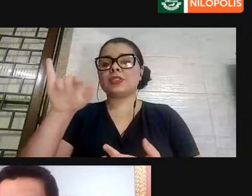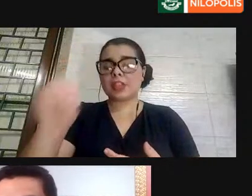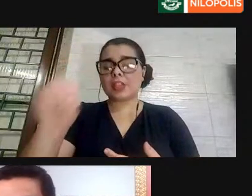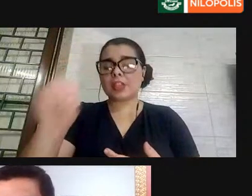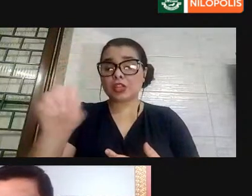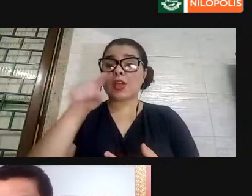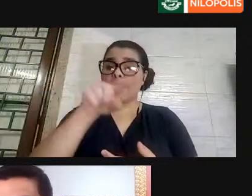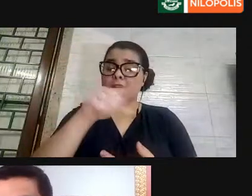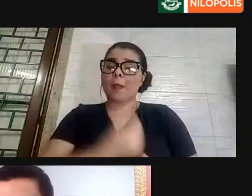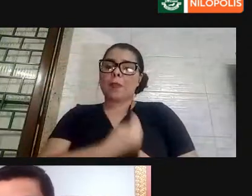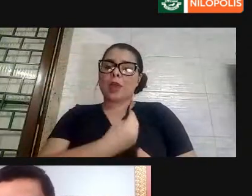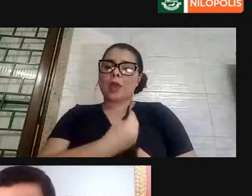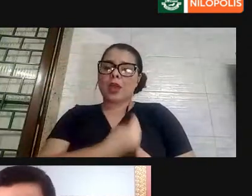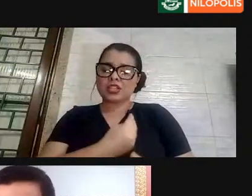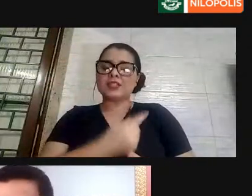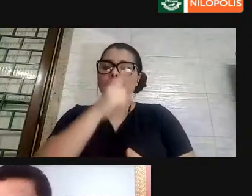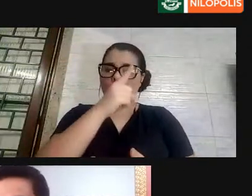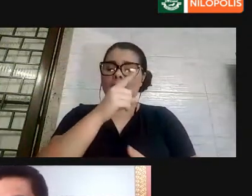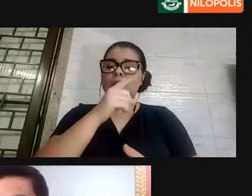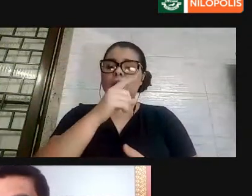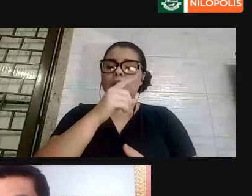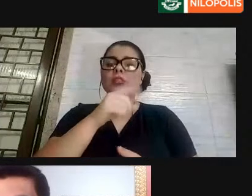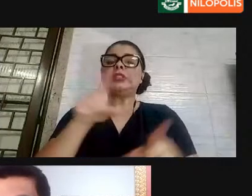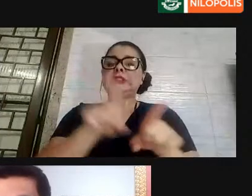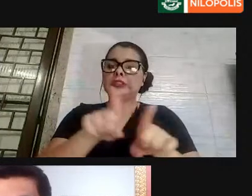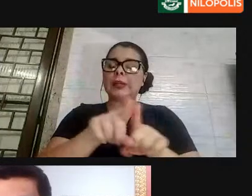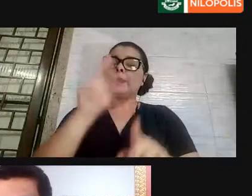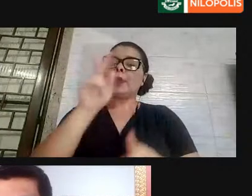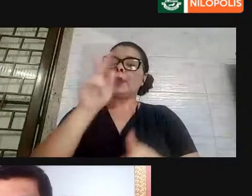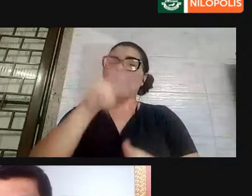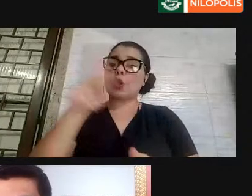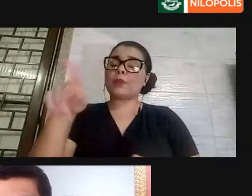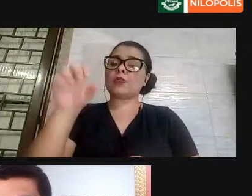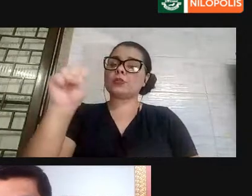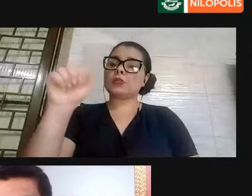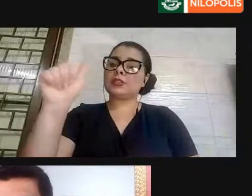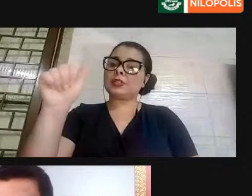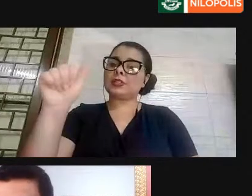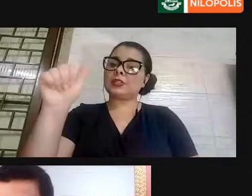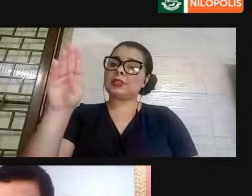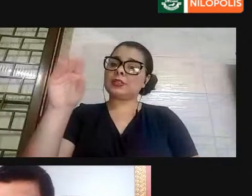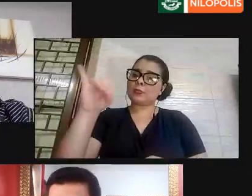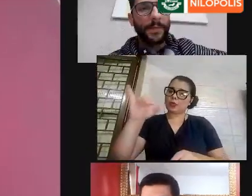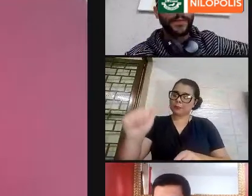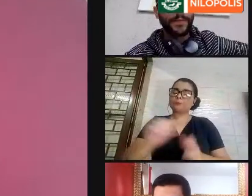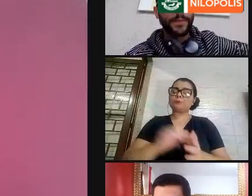participa ativamente. Ele e o professor Sabóia desse projeto. Professor Sérgio.